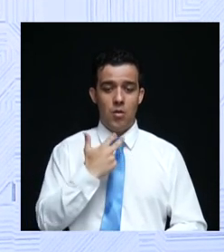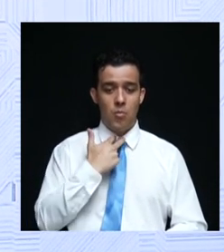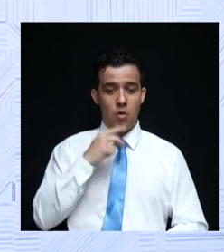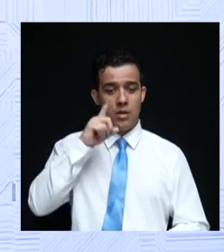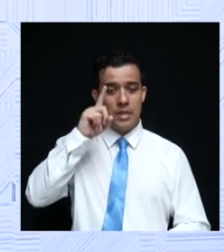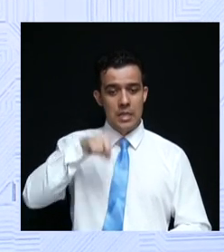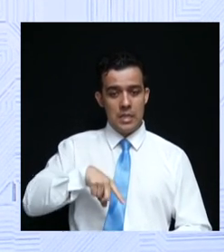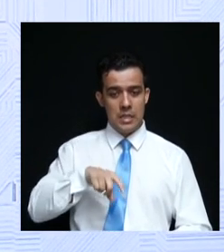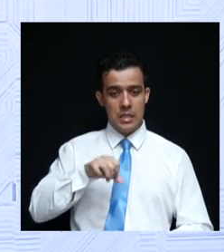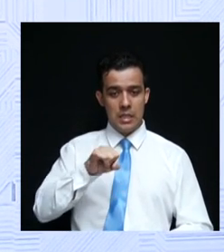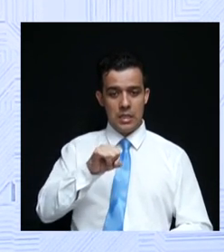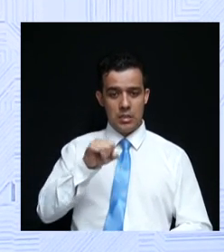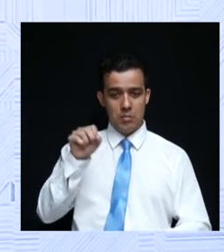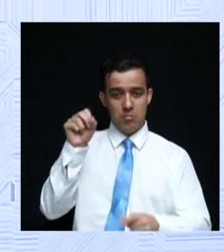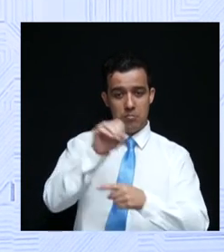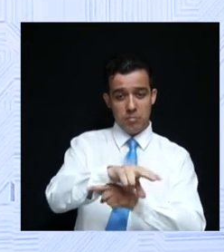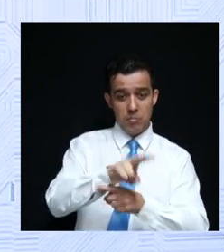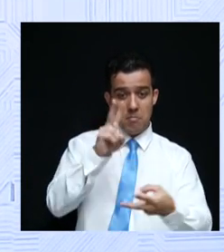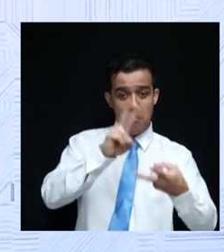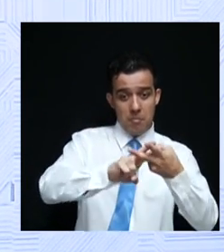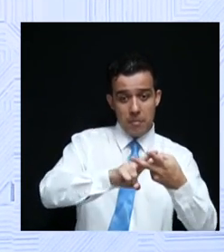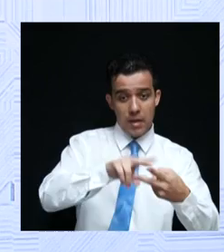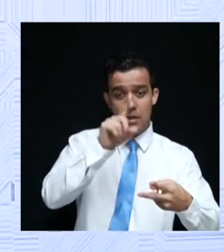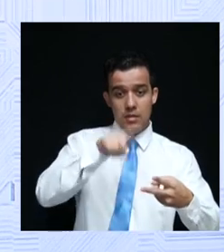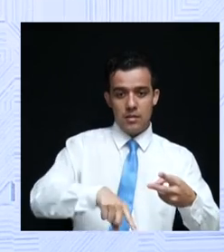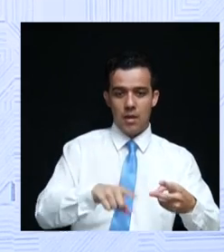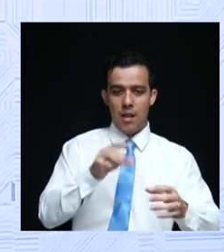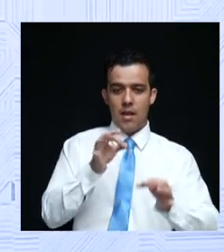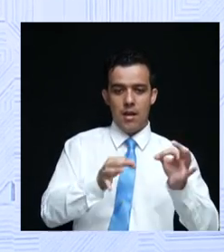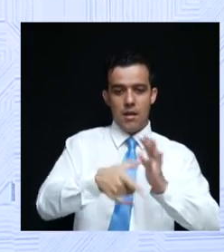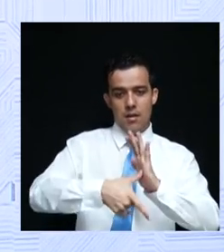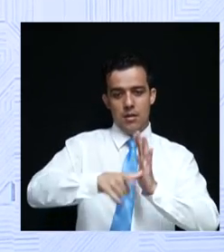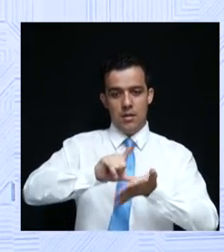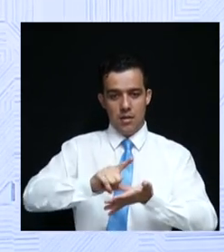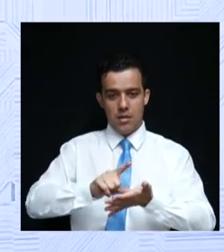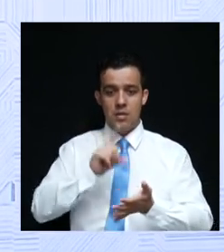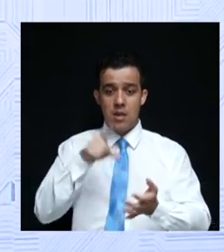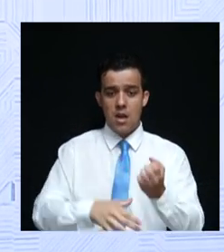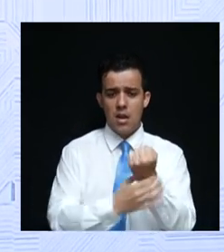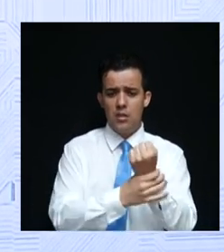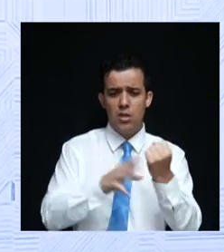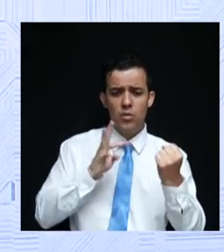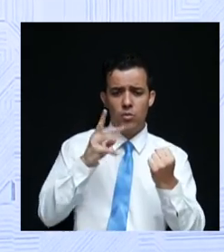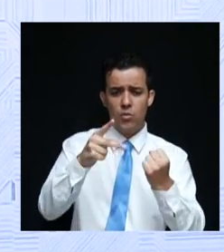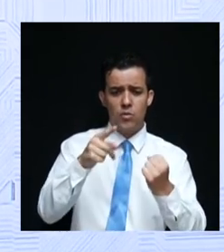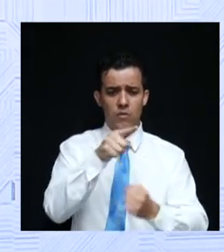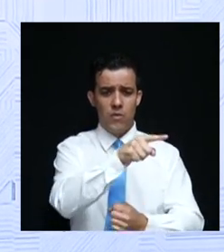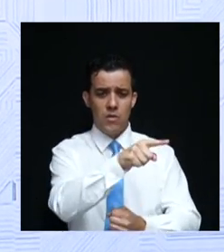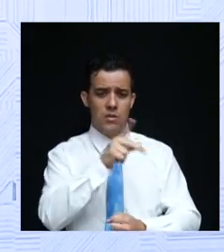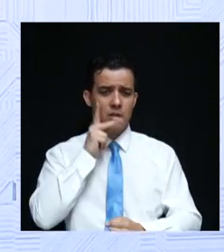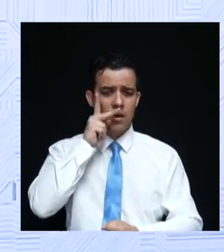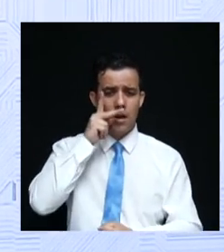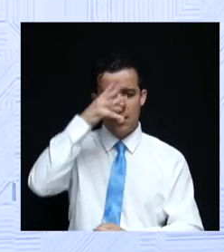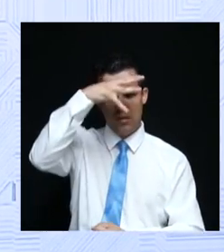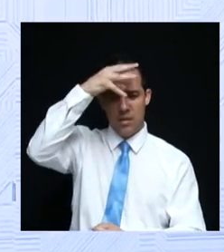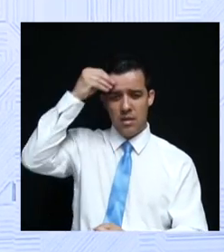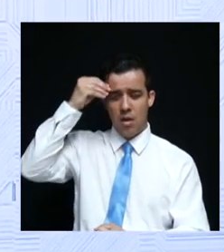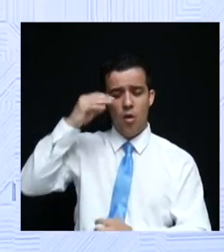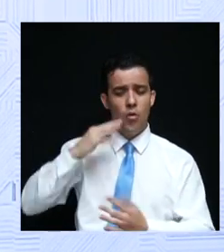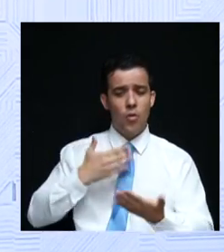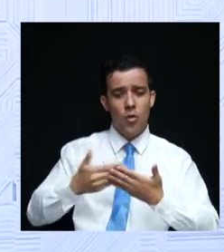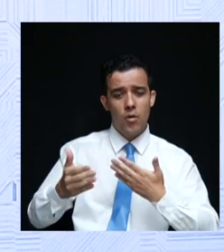devido processo legal. Isso é garantia para todos, para você, para a Cátia, para o Caiado, para o Daniel, para qualquer